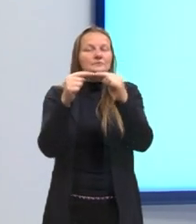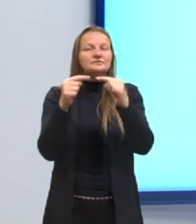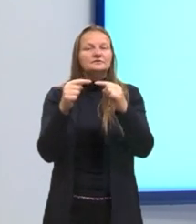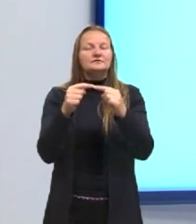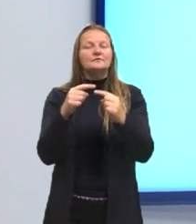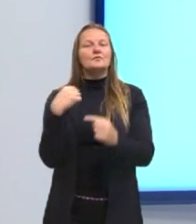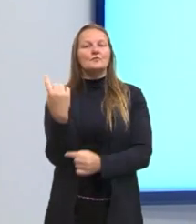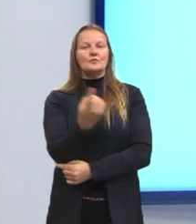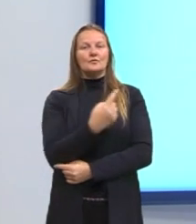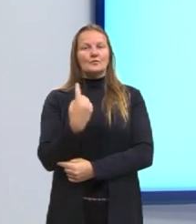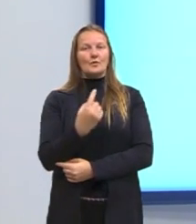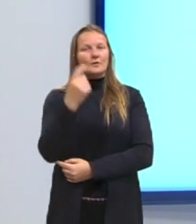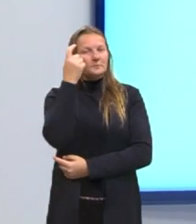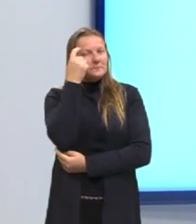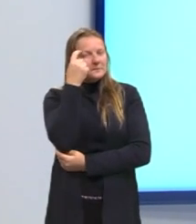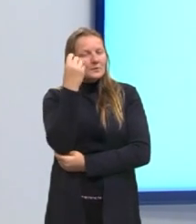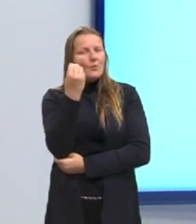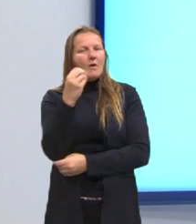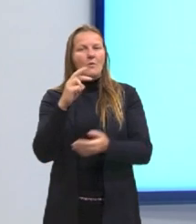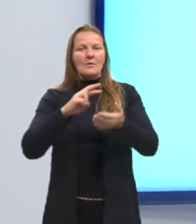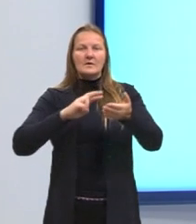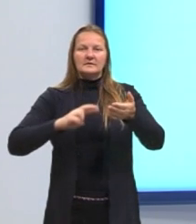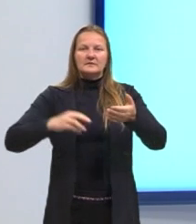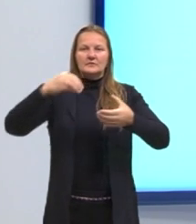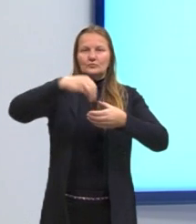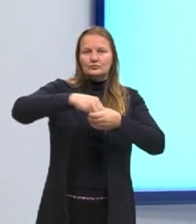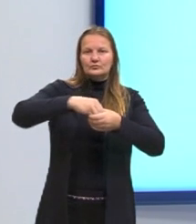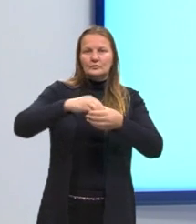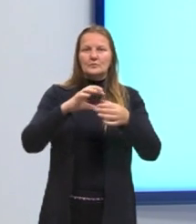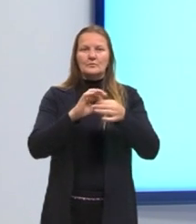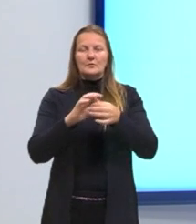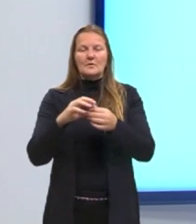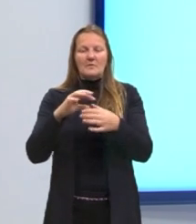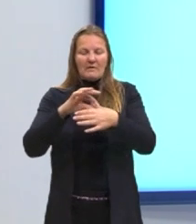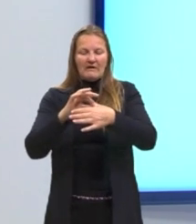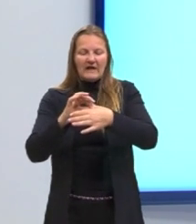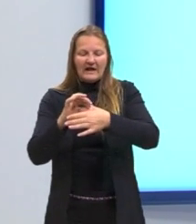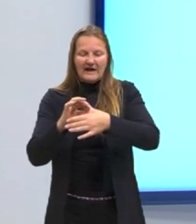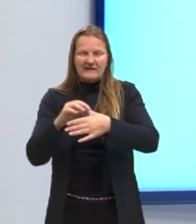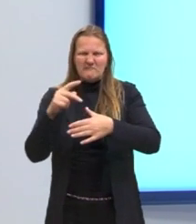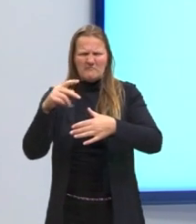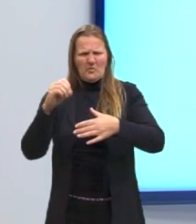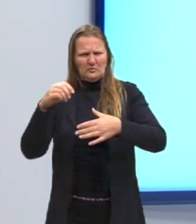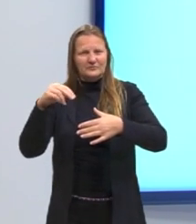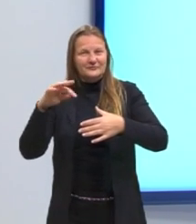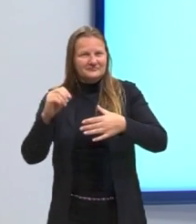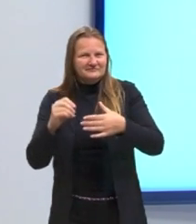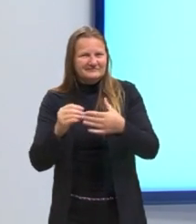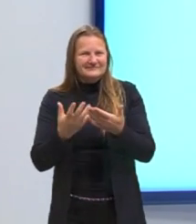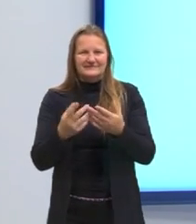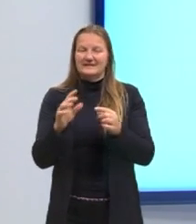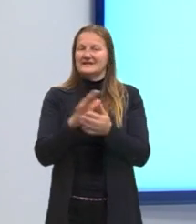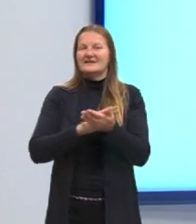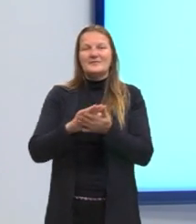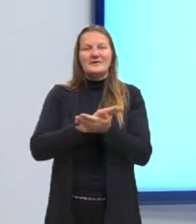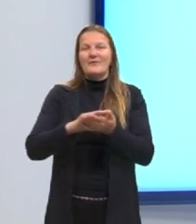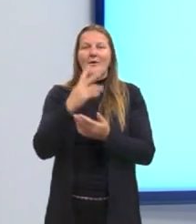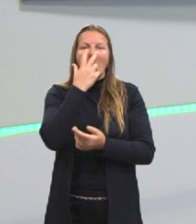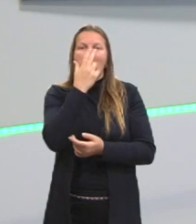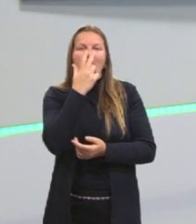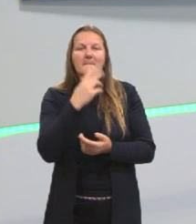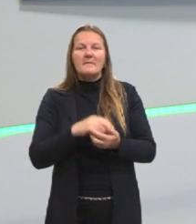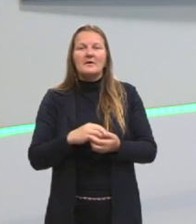a gente está pensando neste ponto da redação, que não é o mesmo ponto da carne, que não é um só ponto,